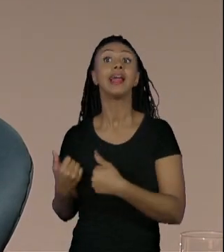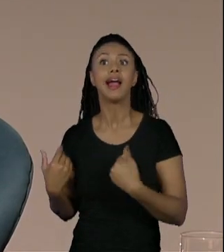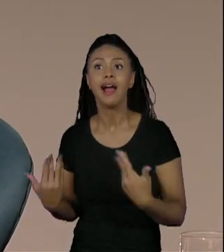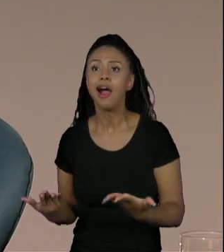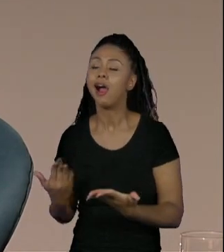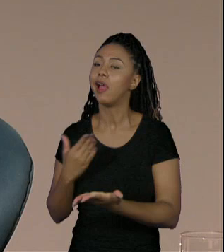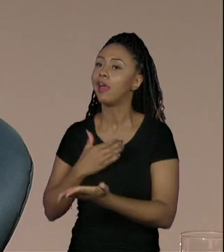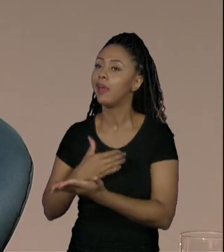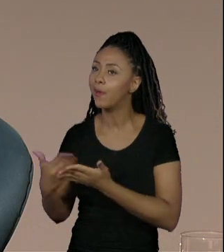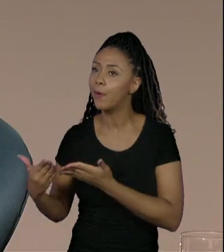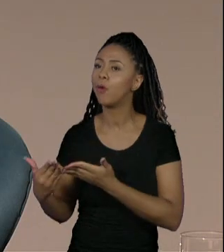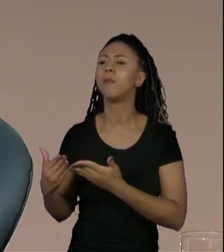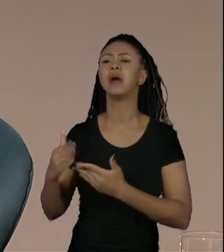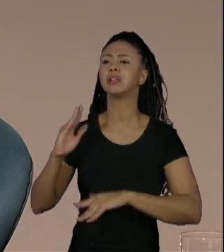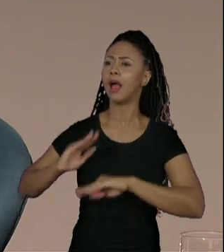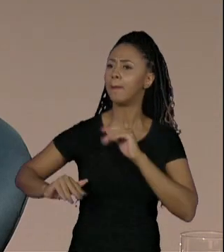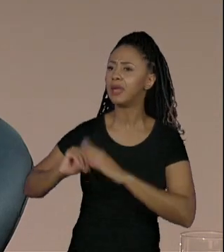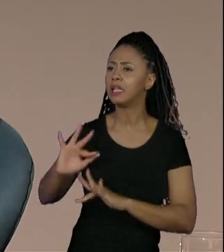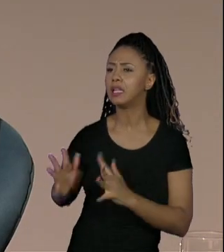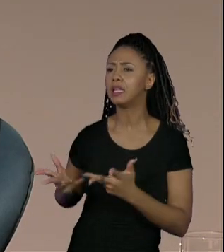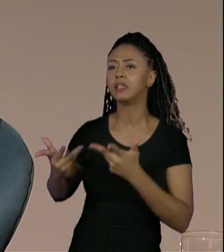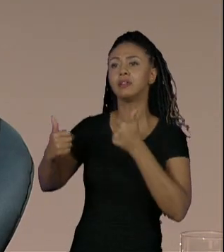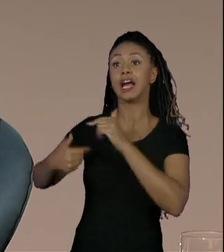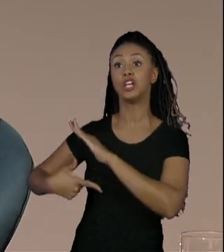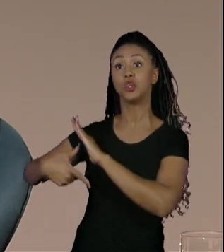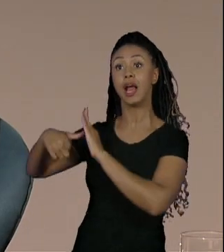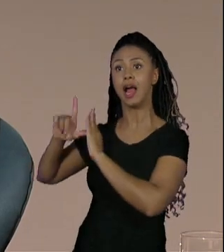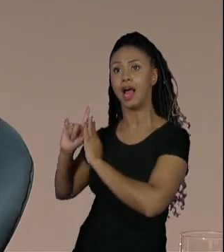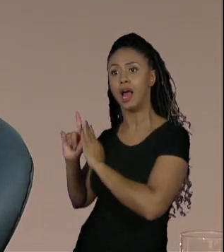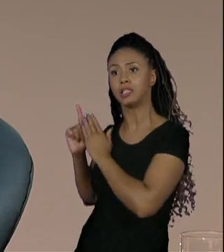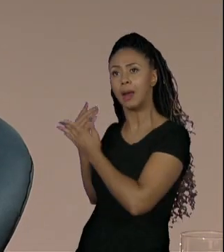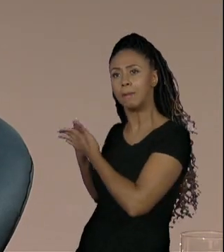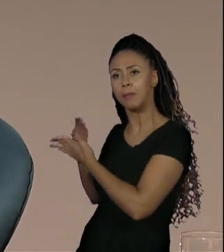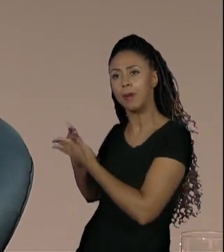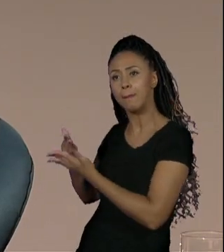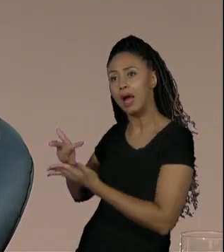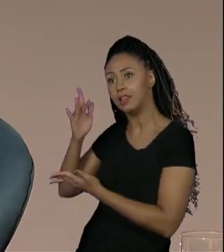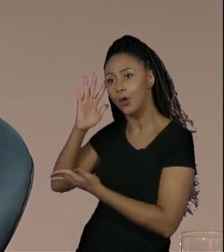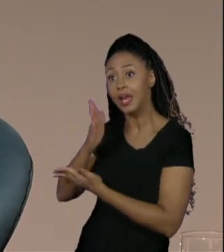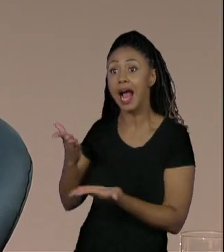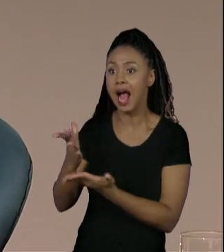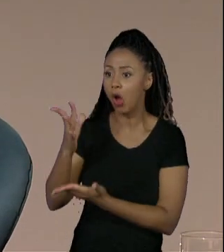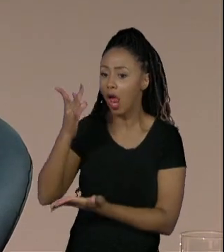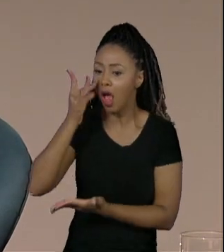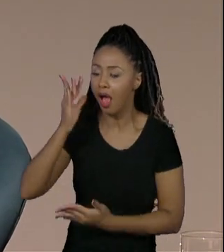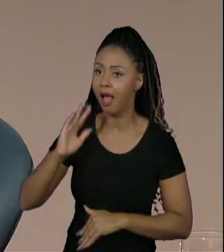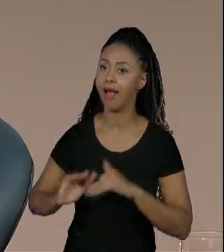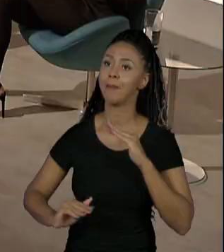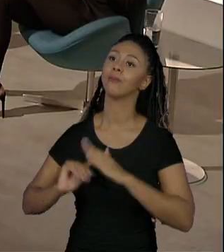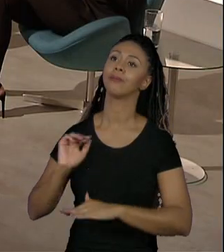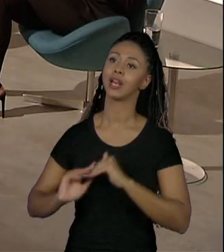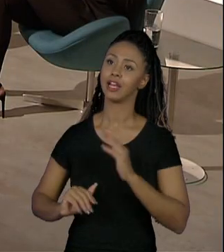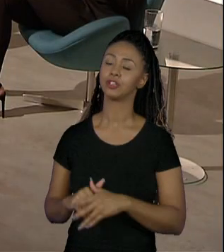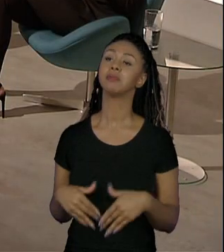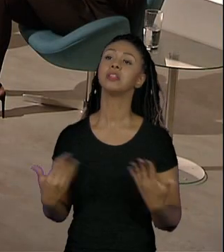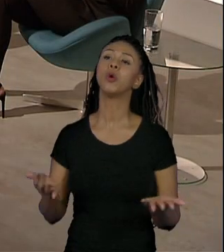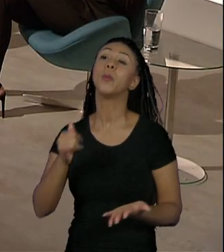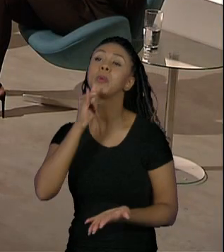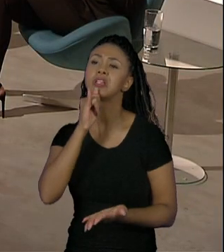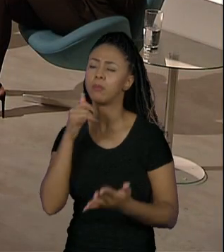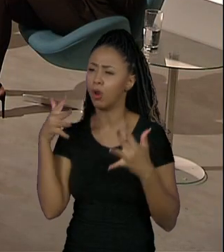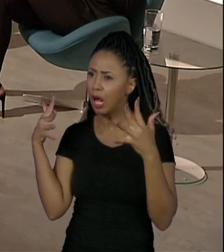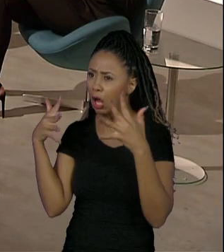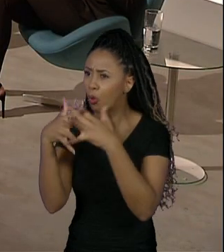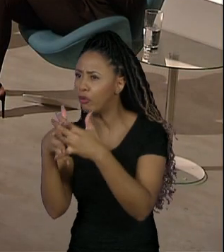habilidades e conhecimentos que foram discutidas nas disciplinas, prática. Então, imagina o seguinte, gestão de conflito,